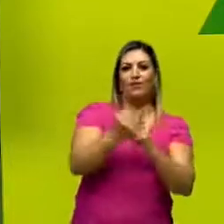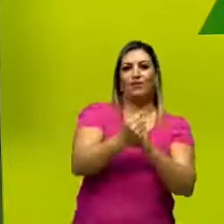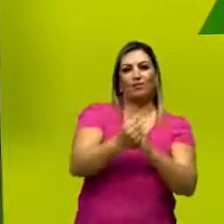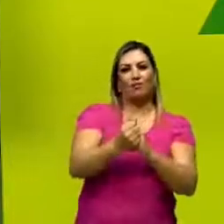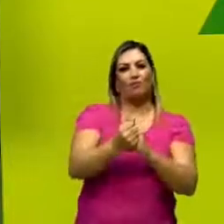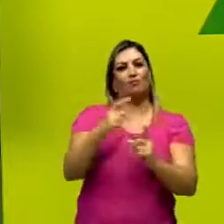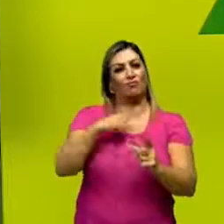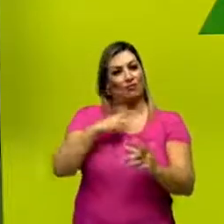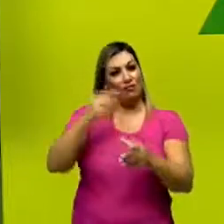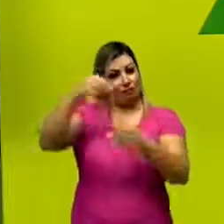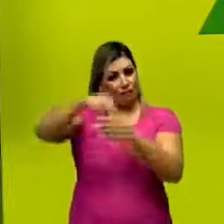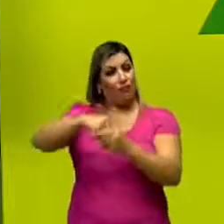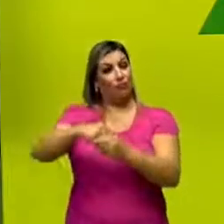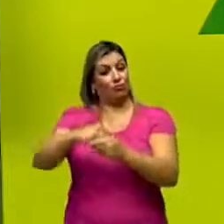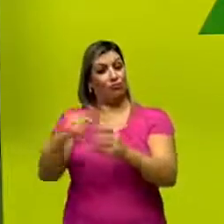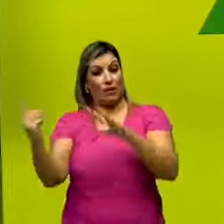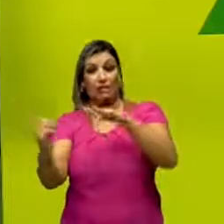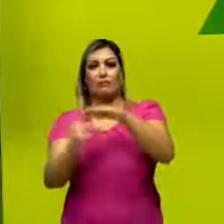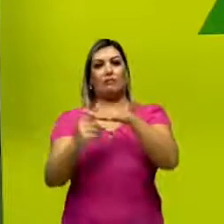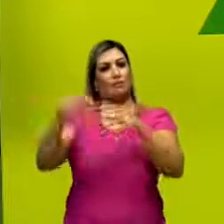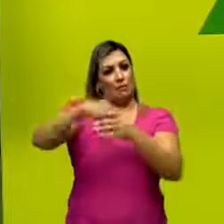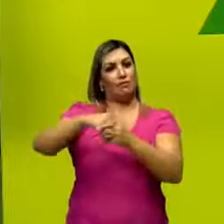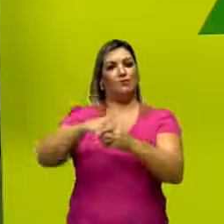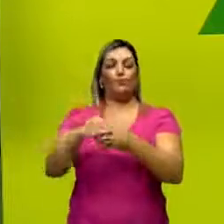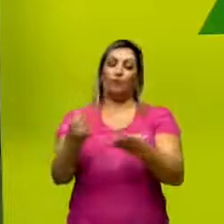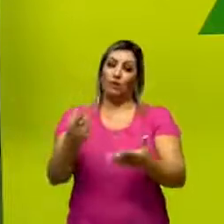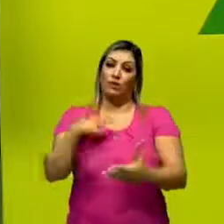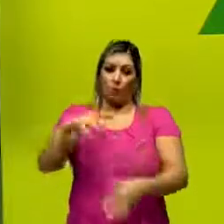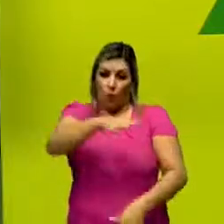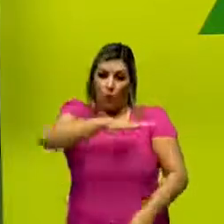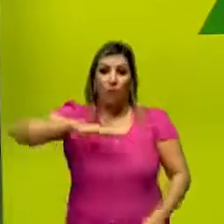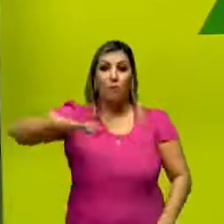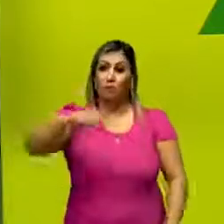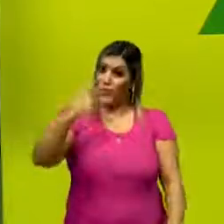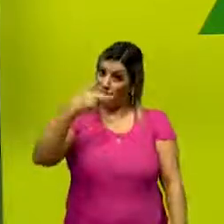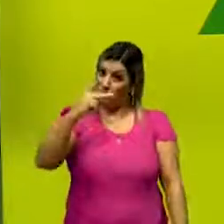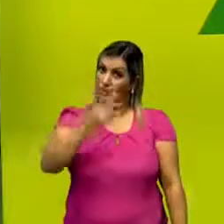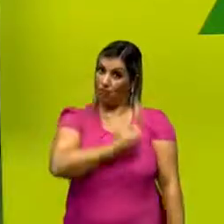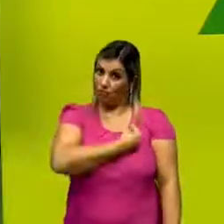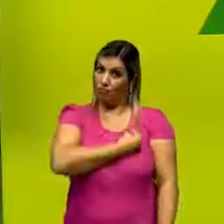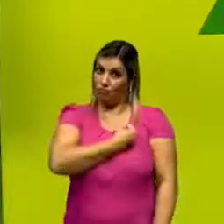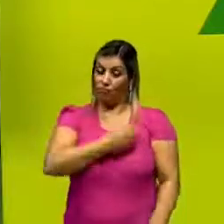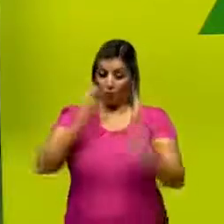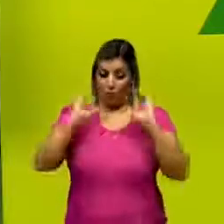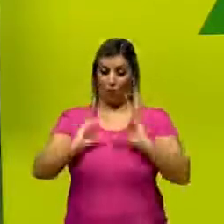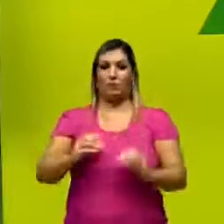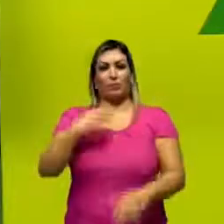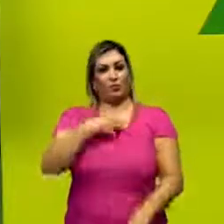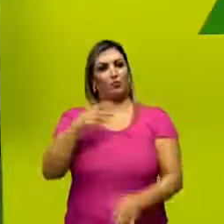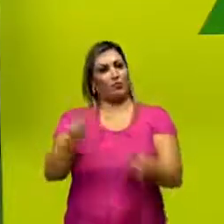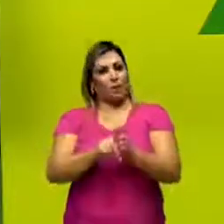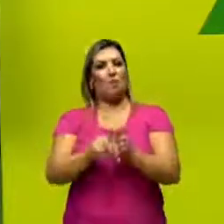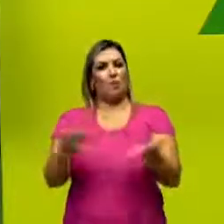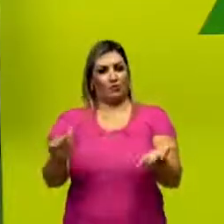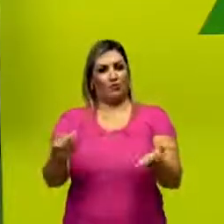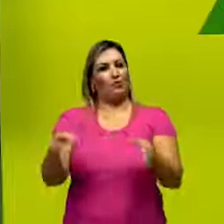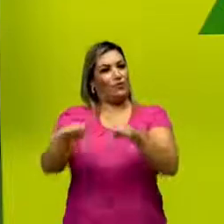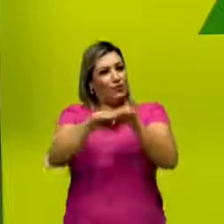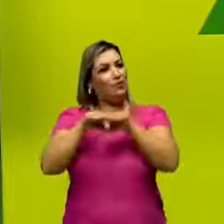que você constitui. Então, o seu meio vai fazer com que você se comporte de determinada forma e